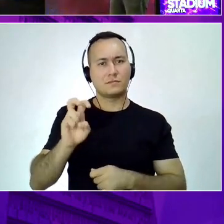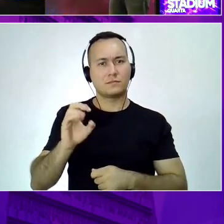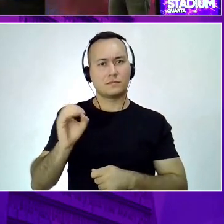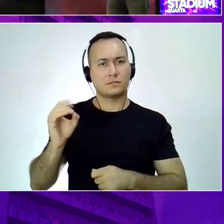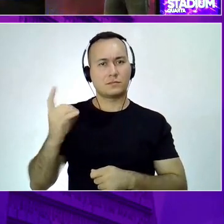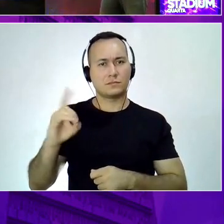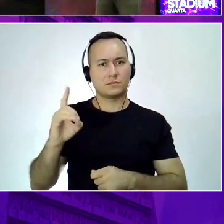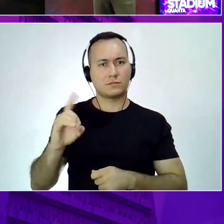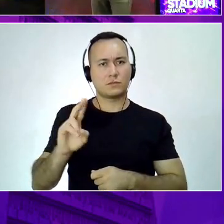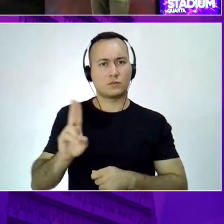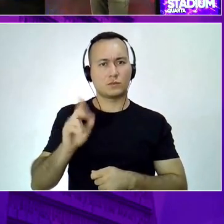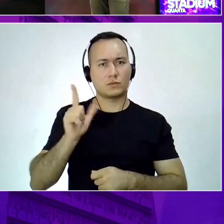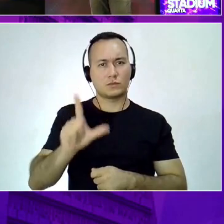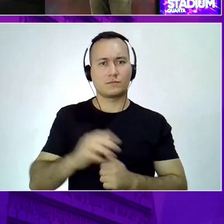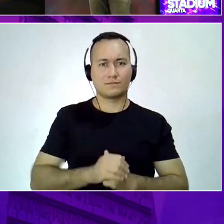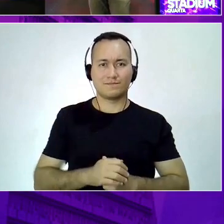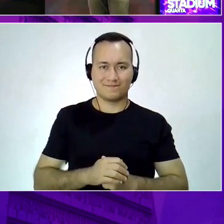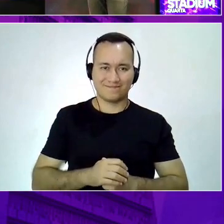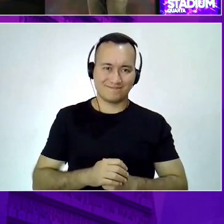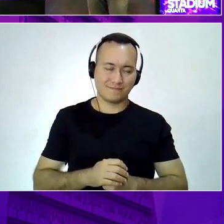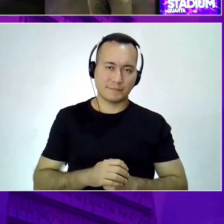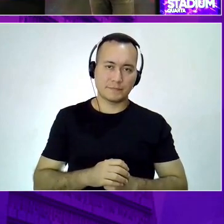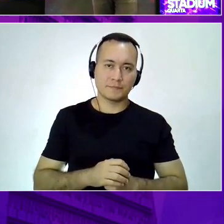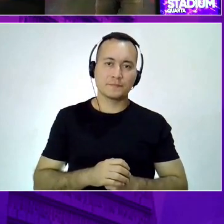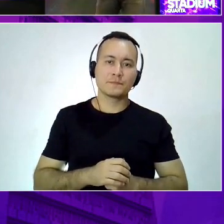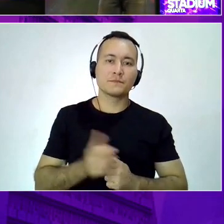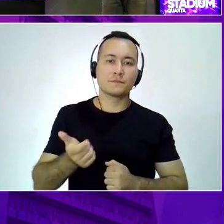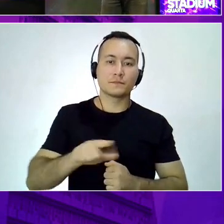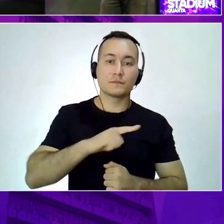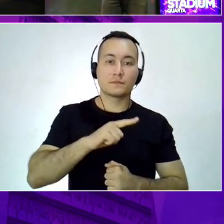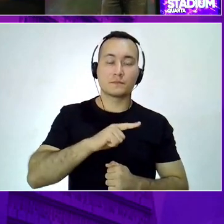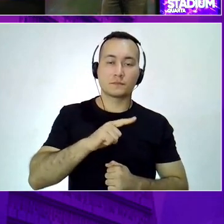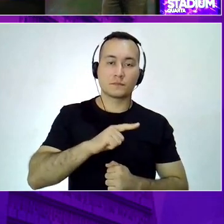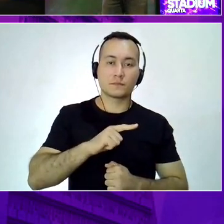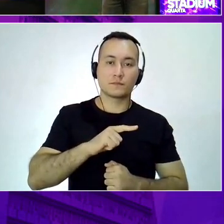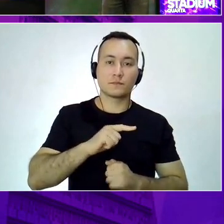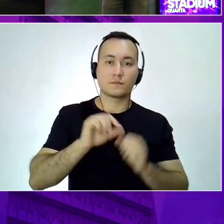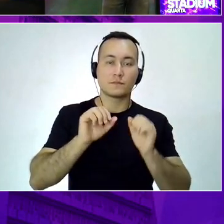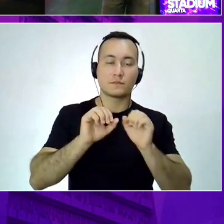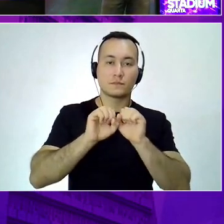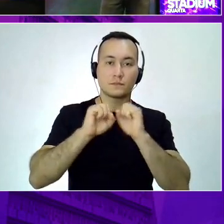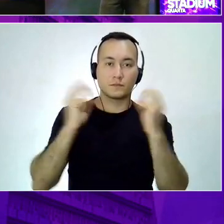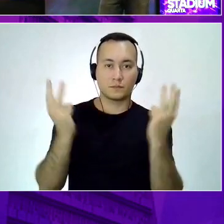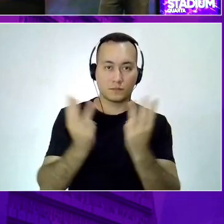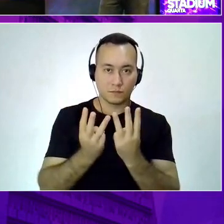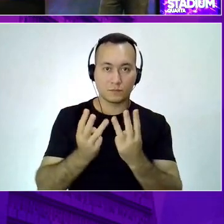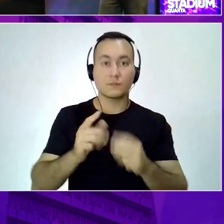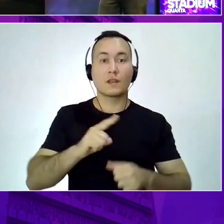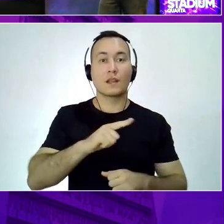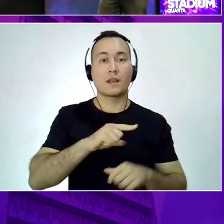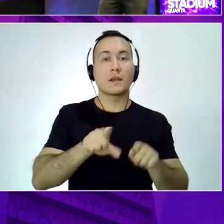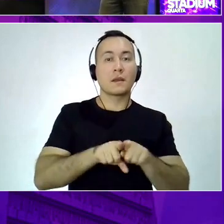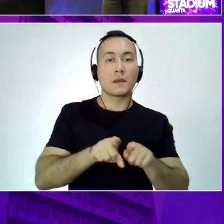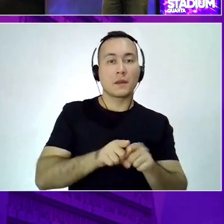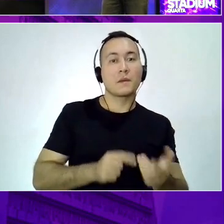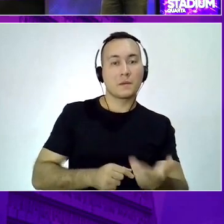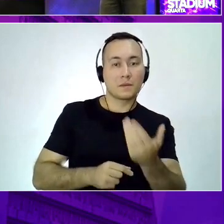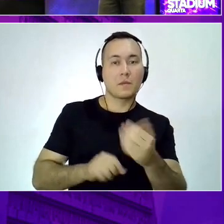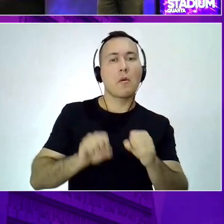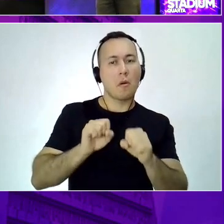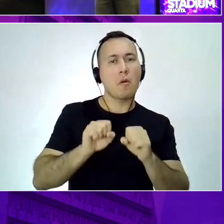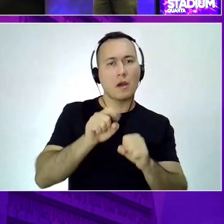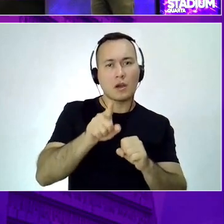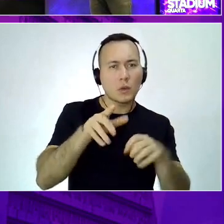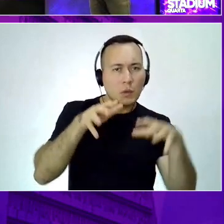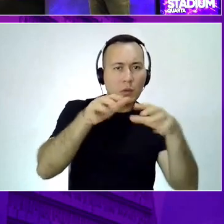Aqui nós também estamos com alguns workshops. Inclusive o workshop do HeatWave. Isso que eu mostrei para vocês. Vocês podem ver na prática. Esse ganho de performance. Lá